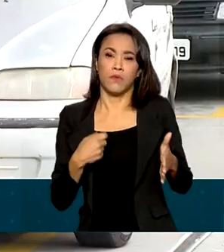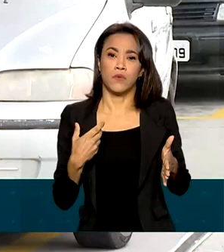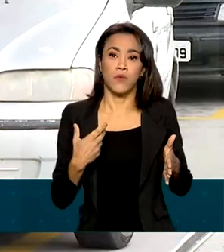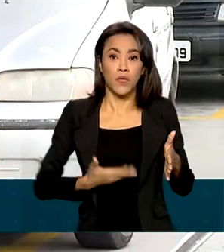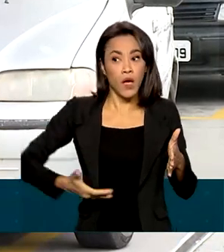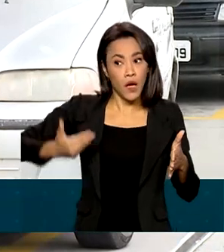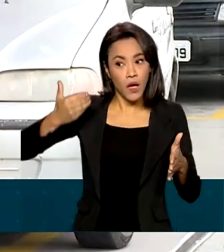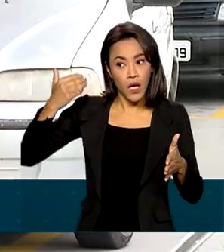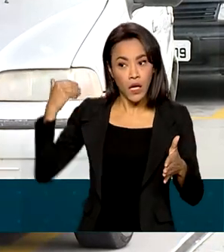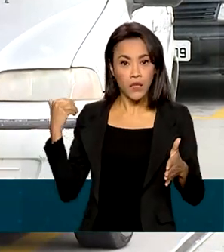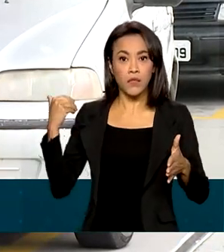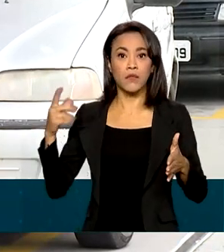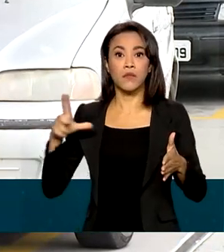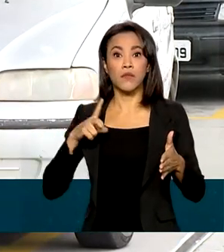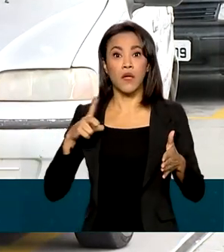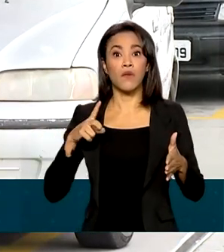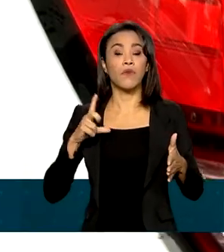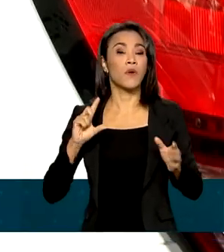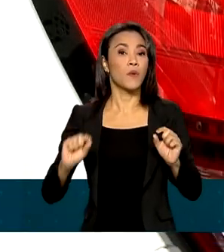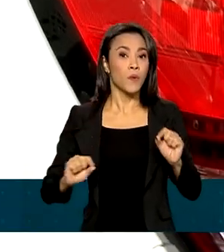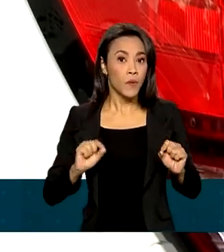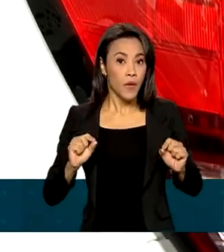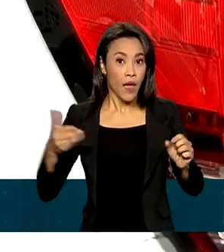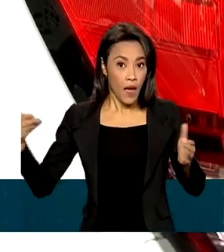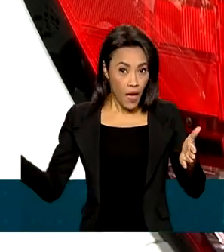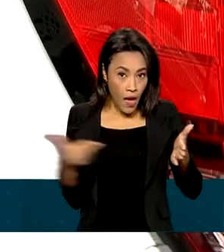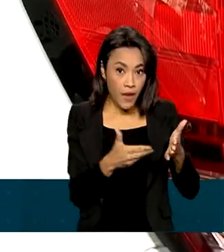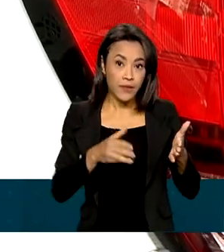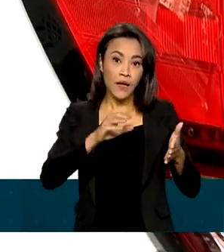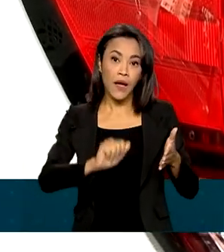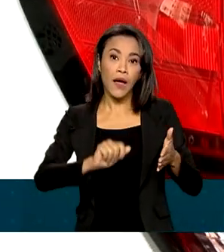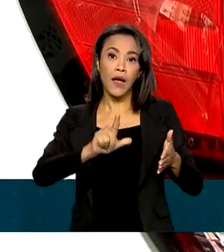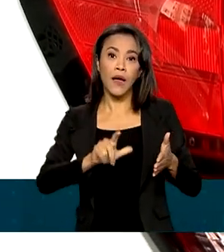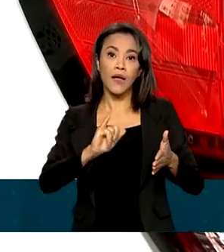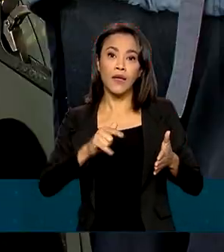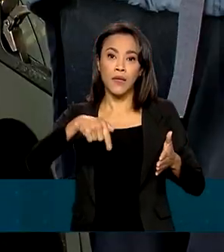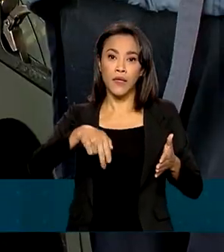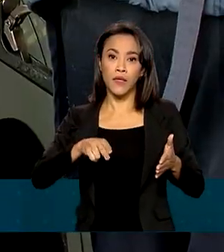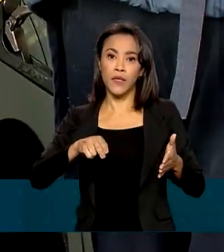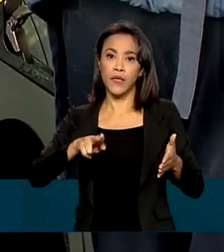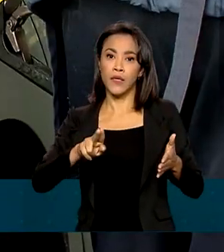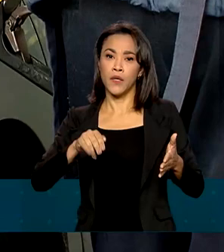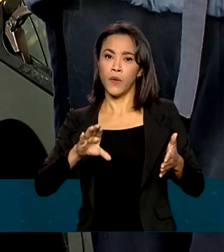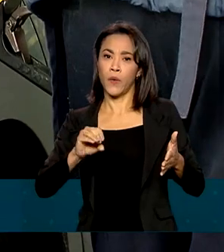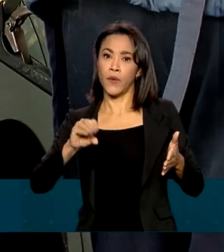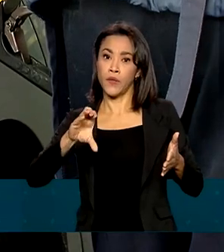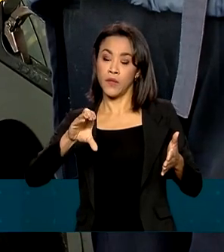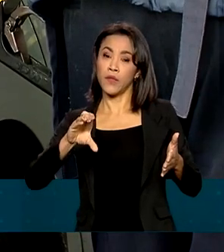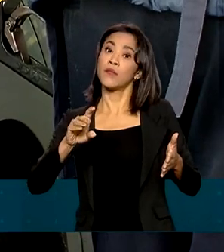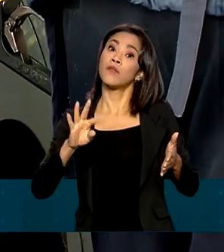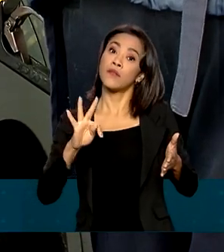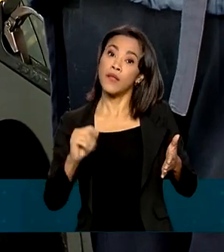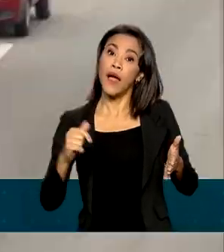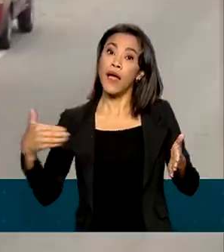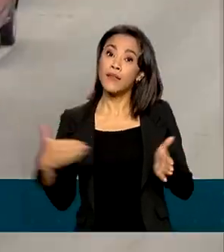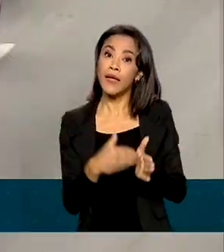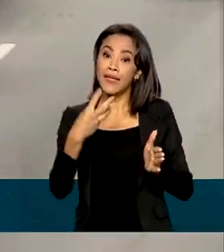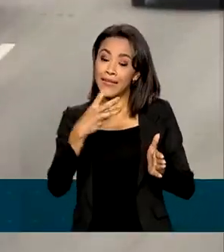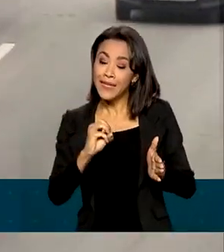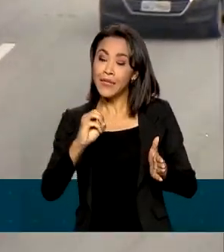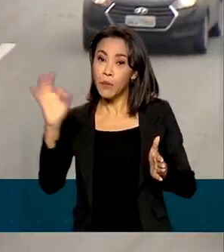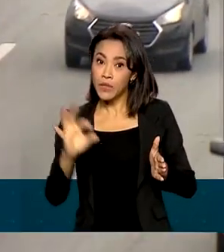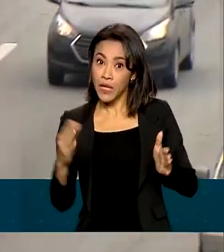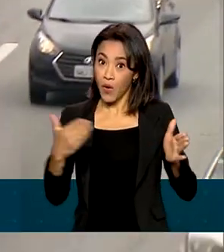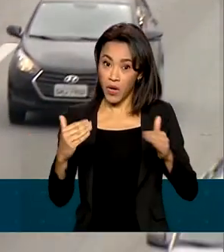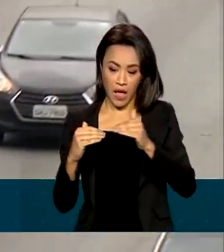estavam antes enquadrados esses serviços, essa alíquota poderia chegar até a 30%. Agora, não deve passar de 17